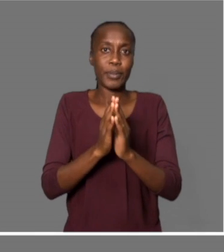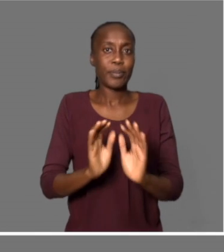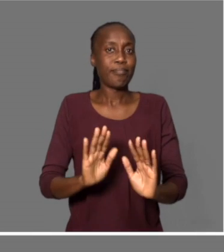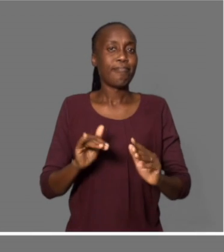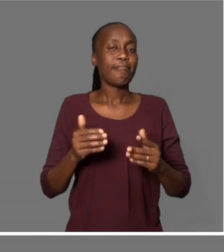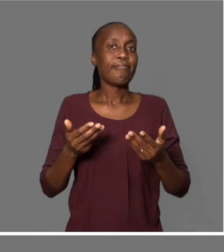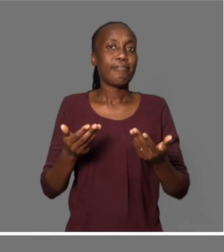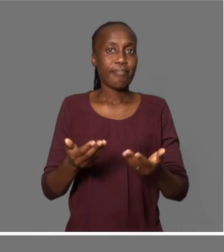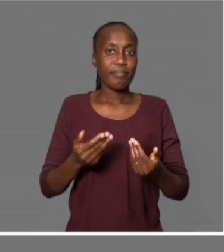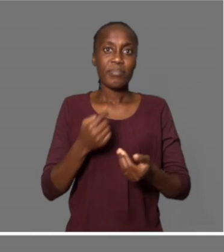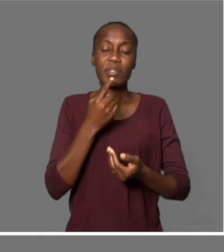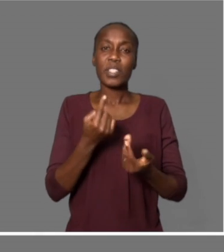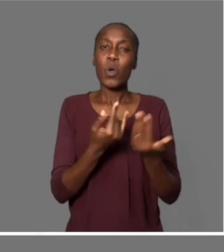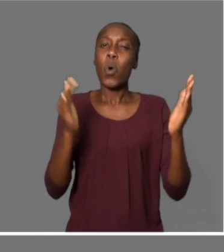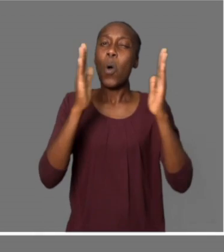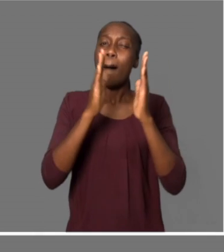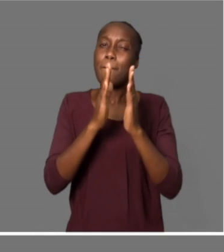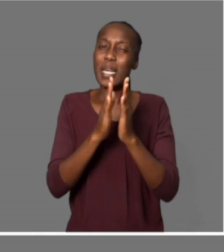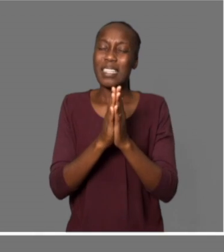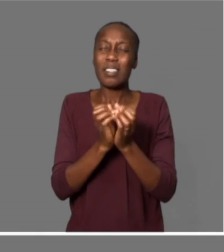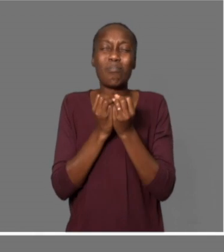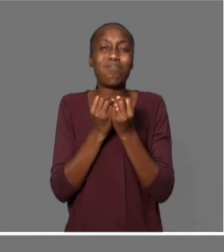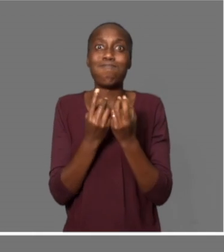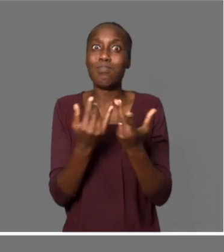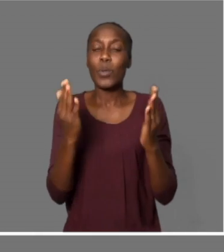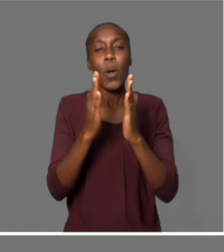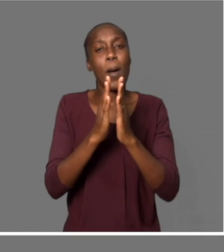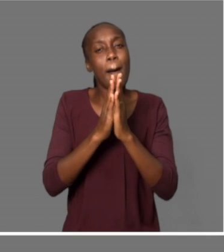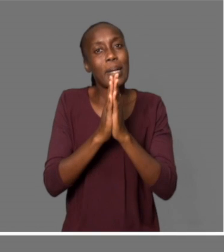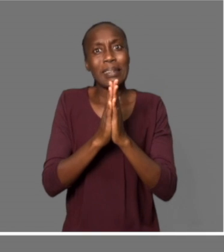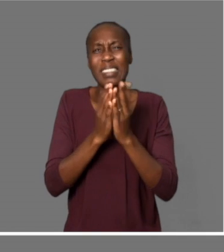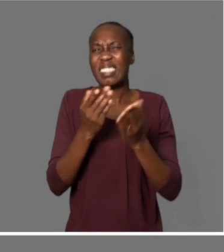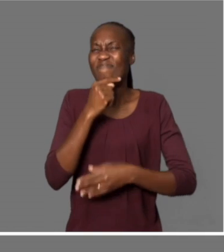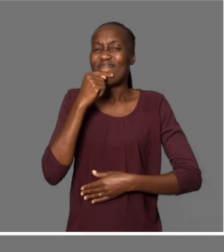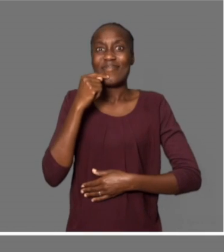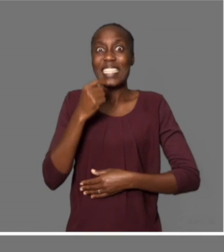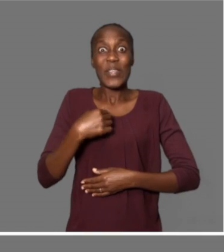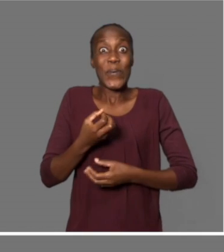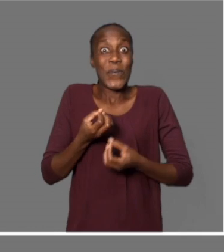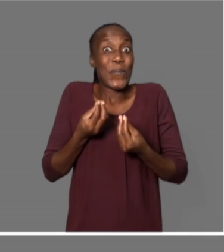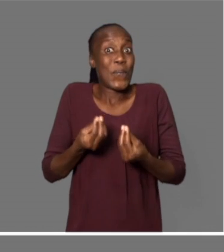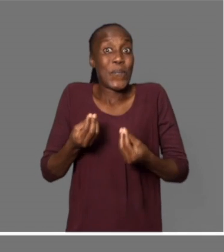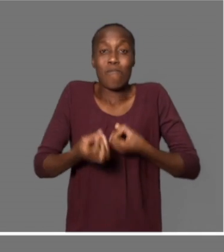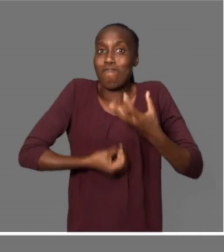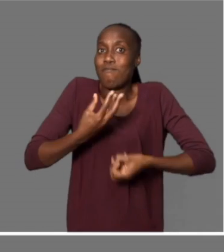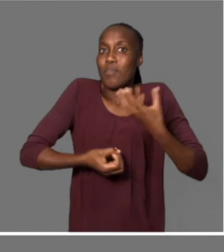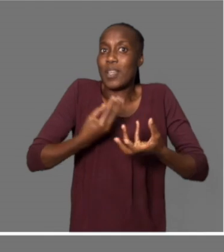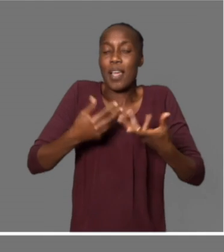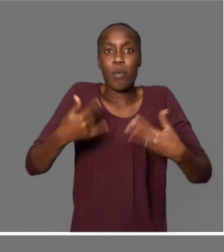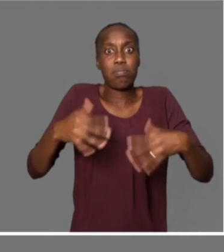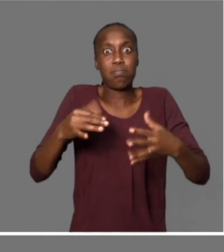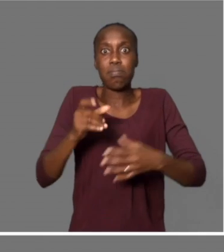E dizer obrigado também não chega. Muito agradecido. Também não chega. Nem sei como falar. Estou mesmo sem palavras.